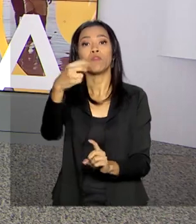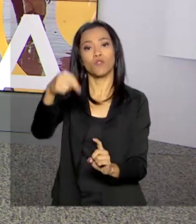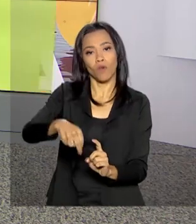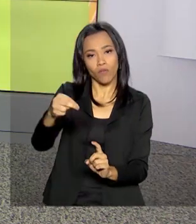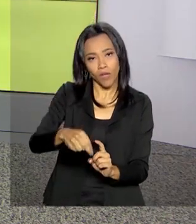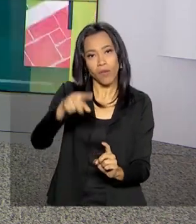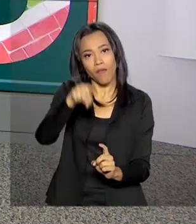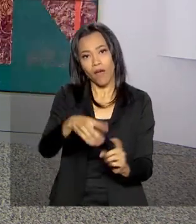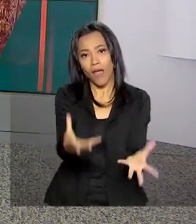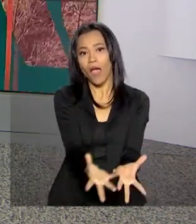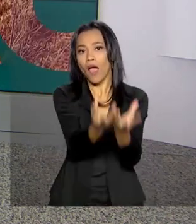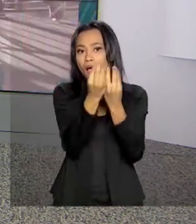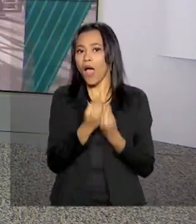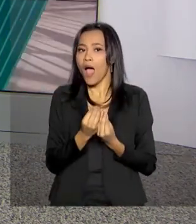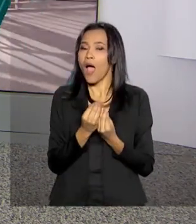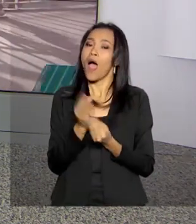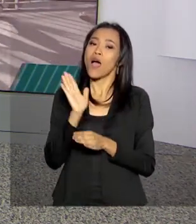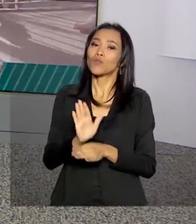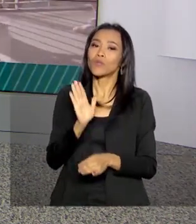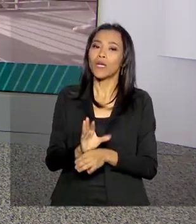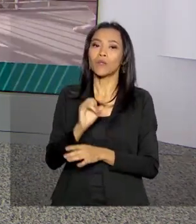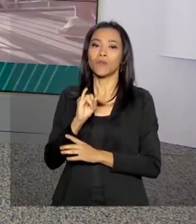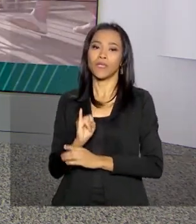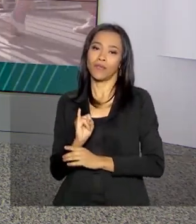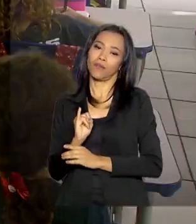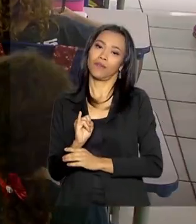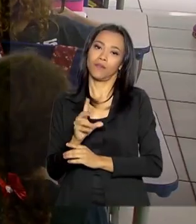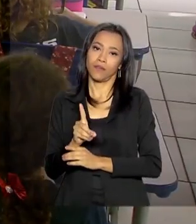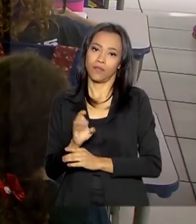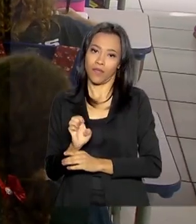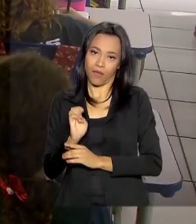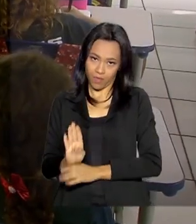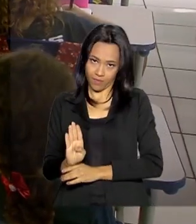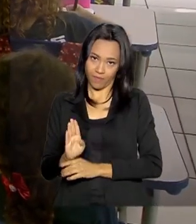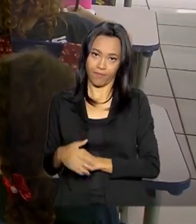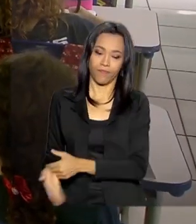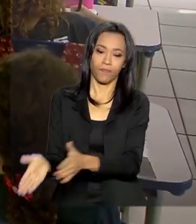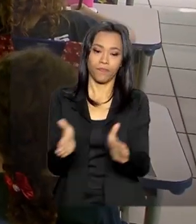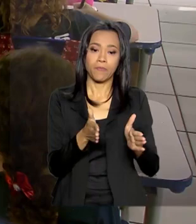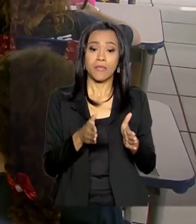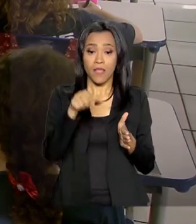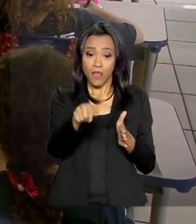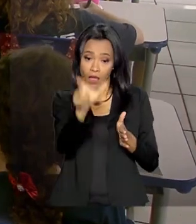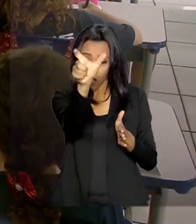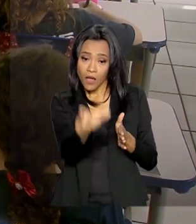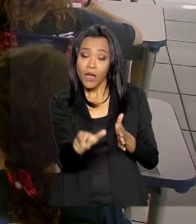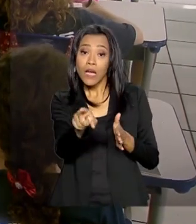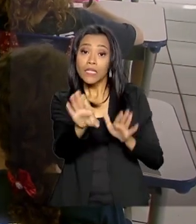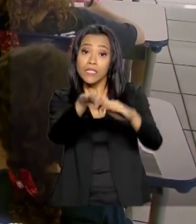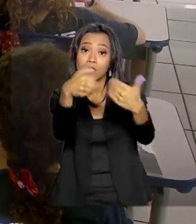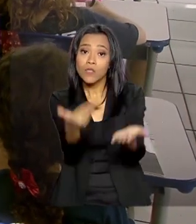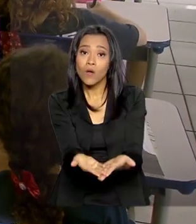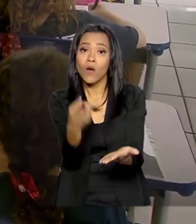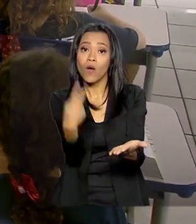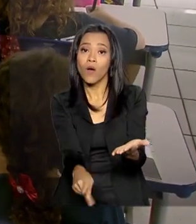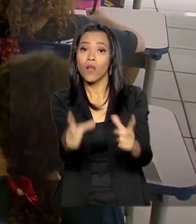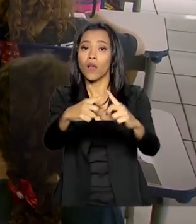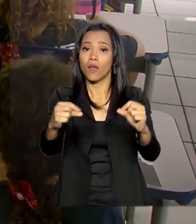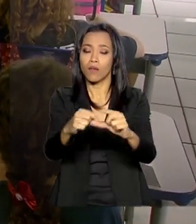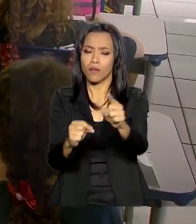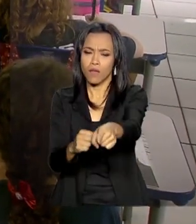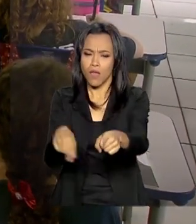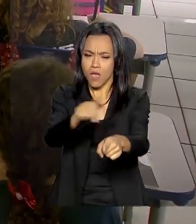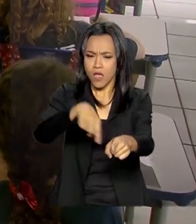Índice de Desenvolvimento da Educação Básica, o IDEB. Nesta escola pública do Distrito Federal, os alunos